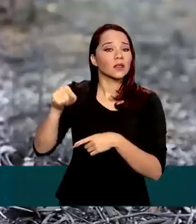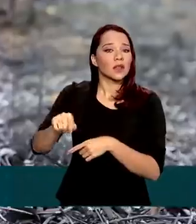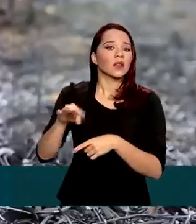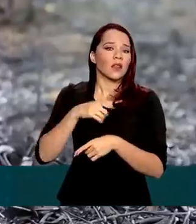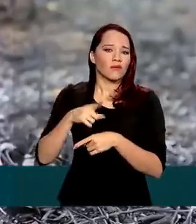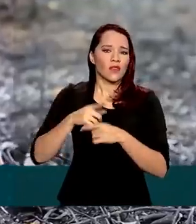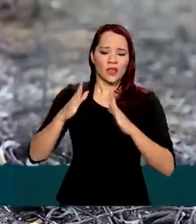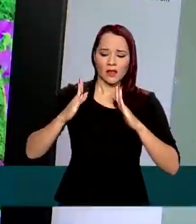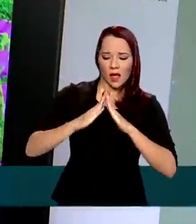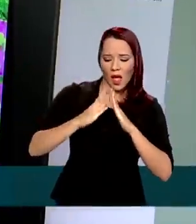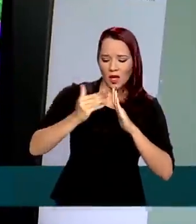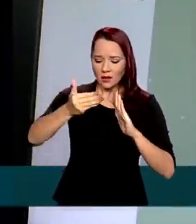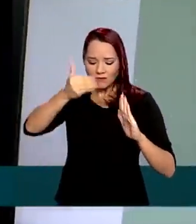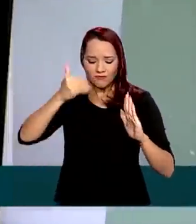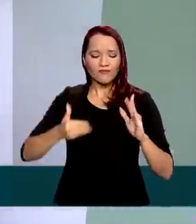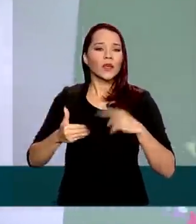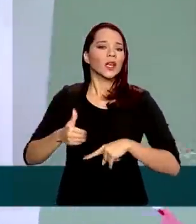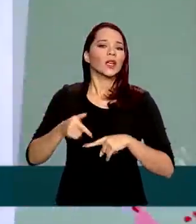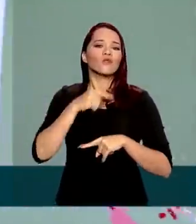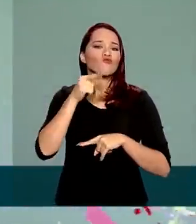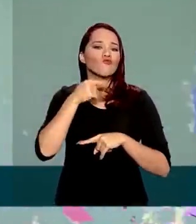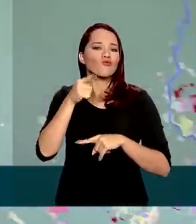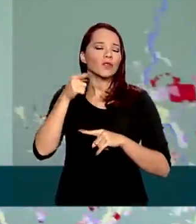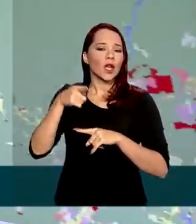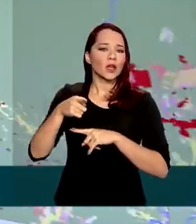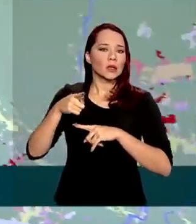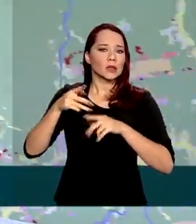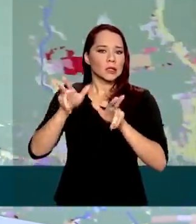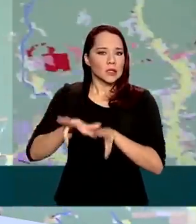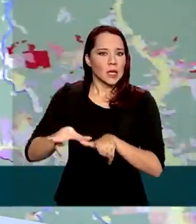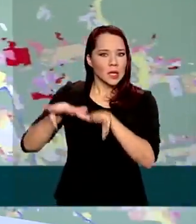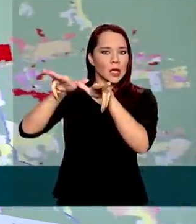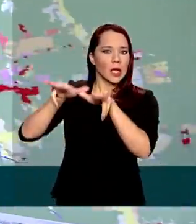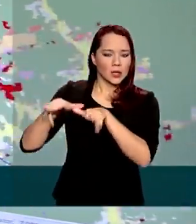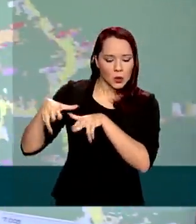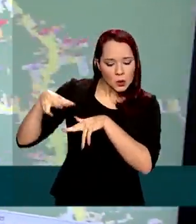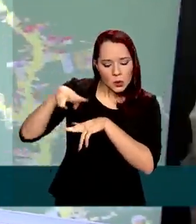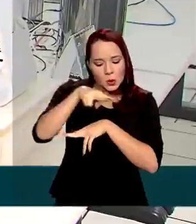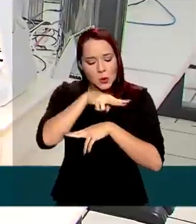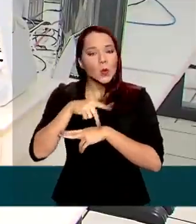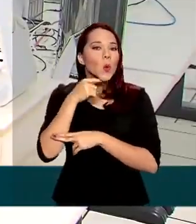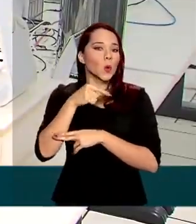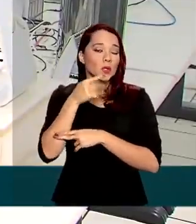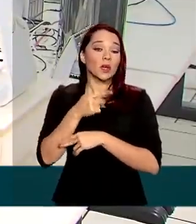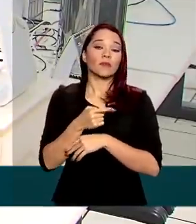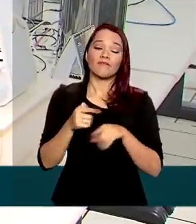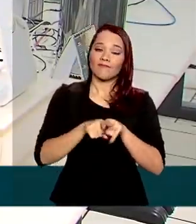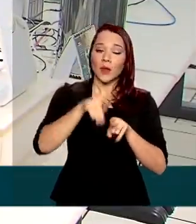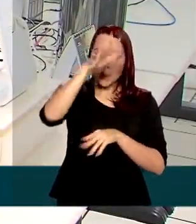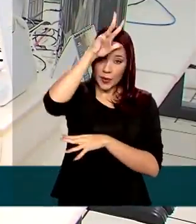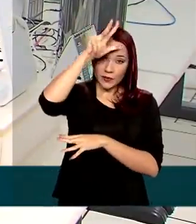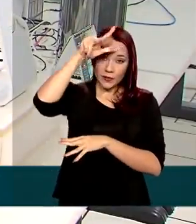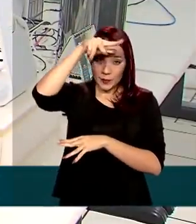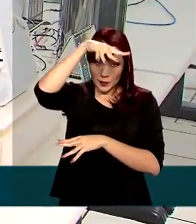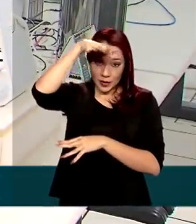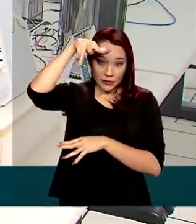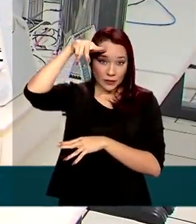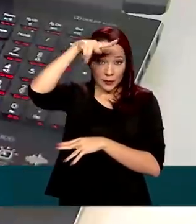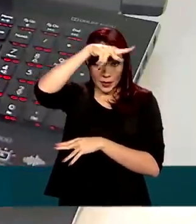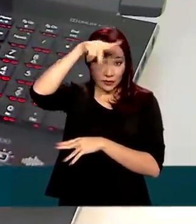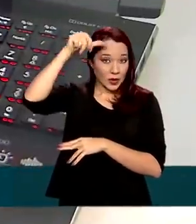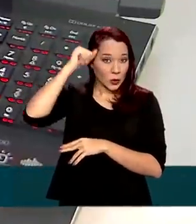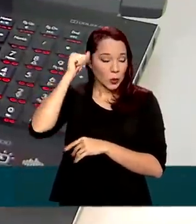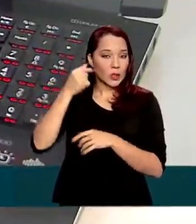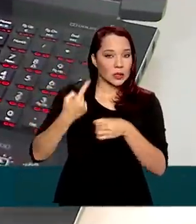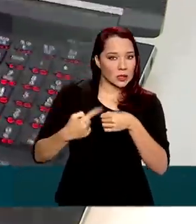no quintal de casa e que não são detectadas por satélite. As prefeituras de cidades pequenas que não têm capacidade